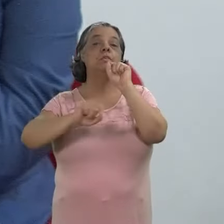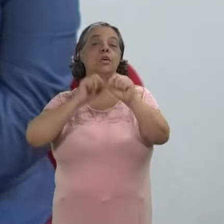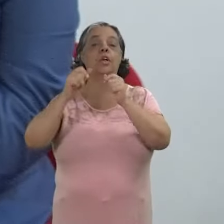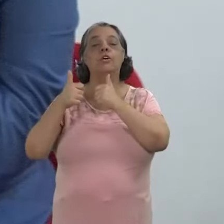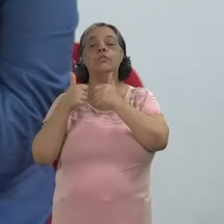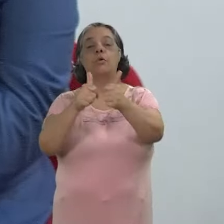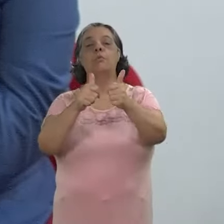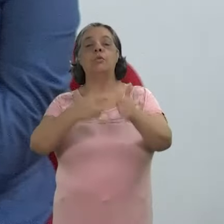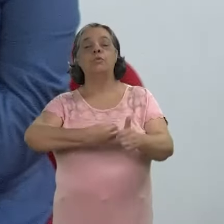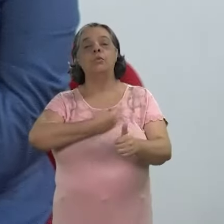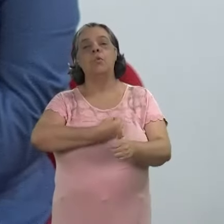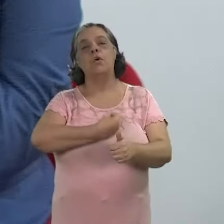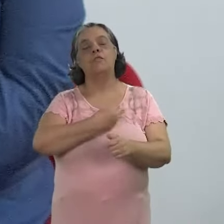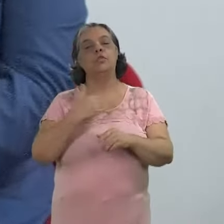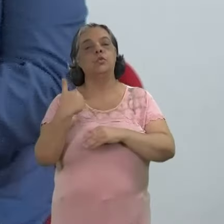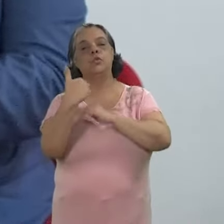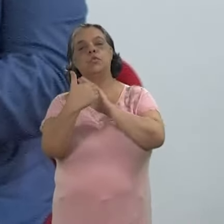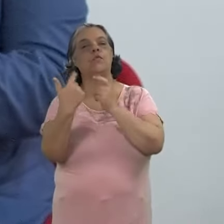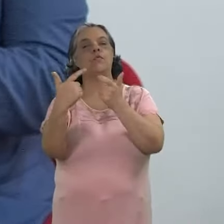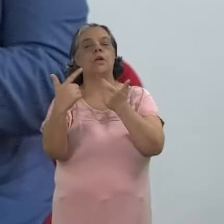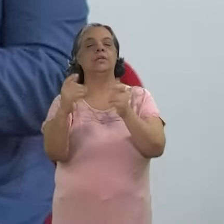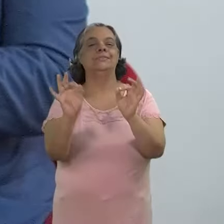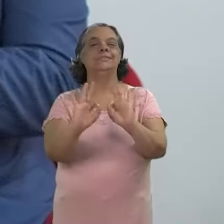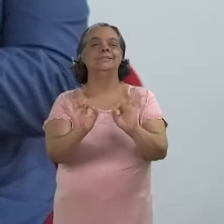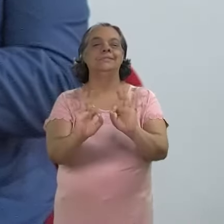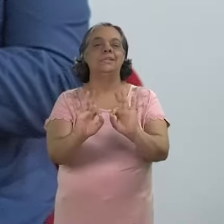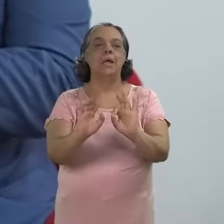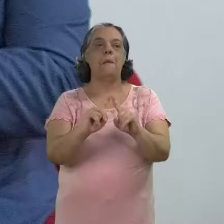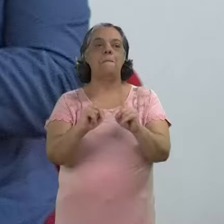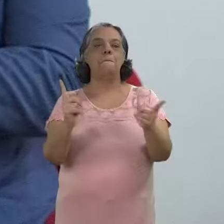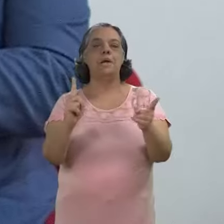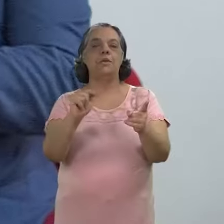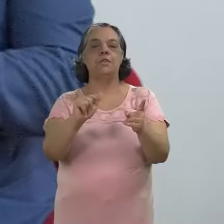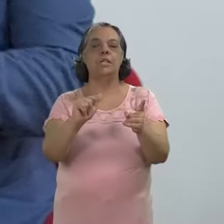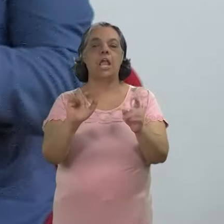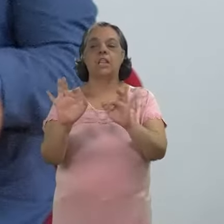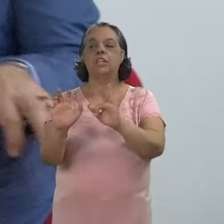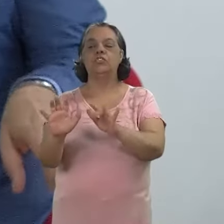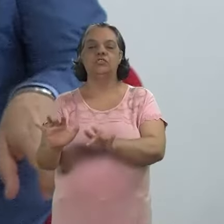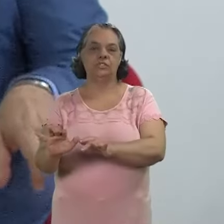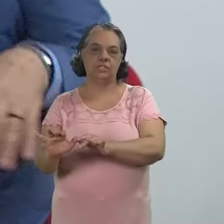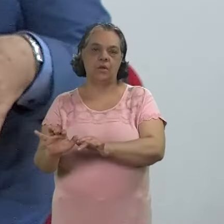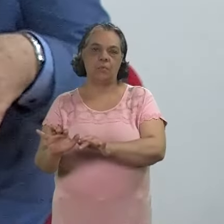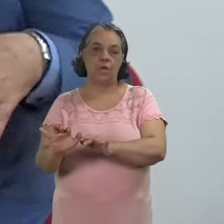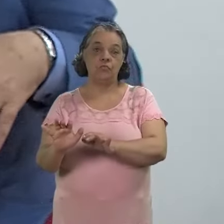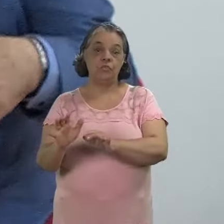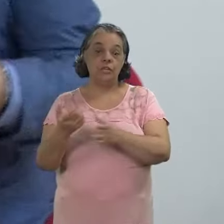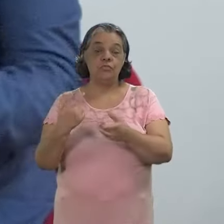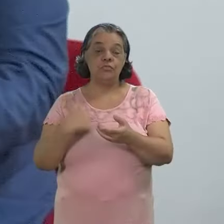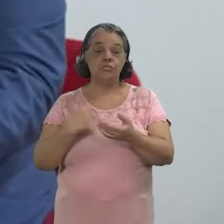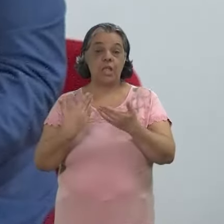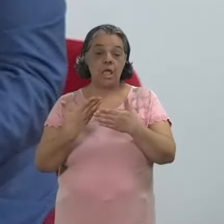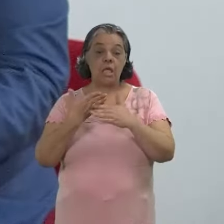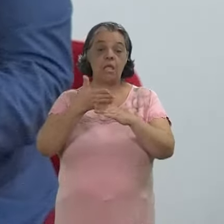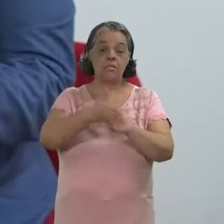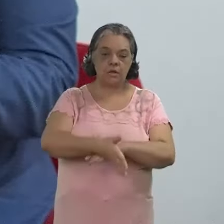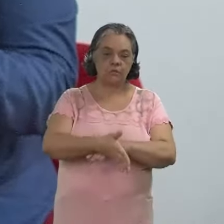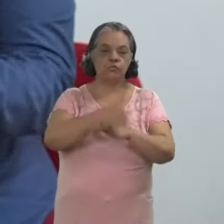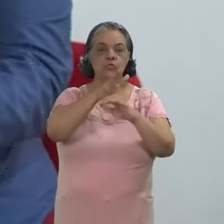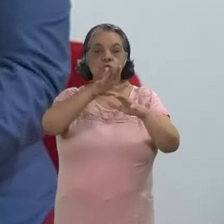verdade a gente caminha para uma vida em que não existe mais aquilo que é o digital a gente está imerso